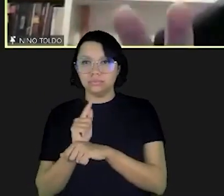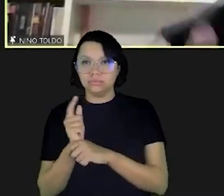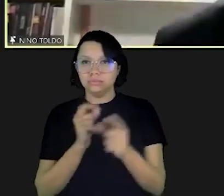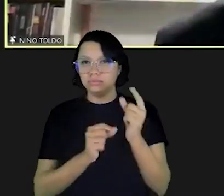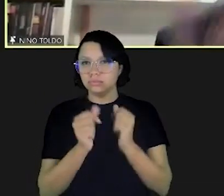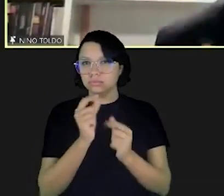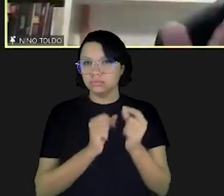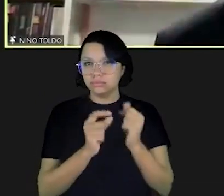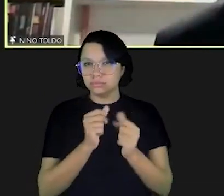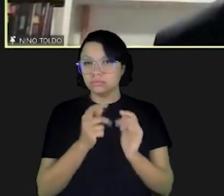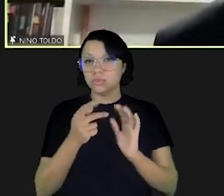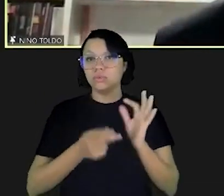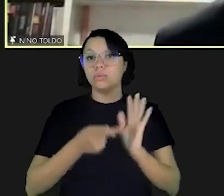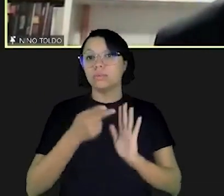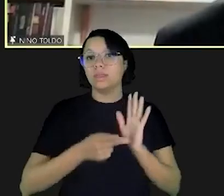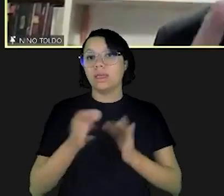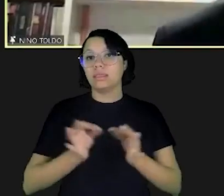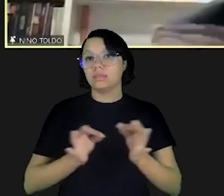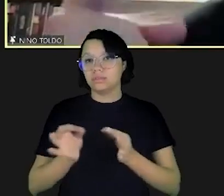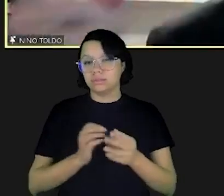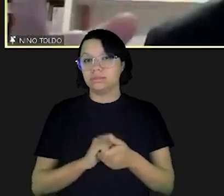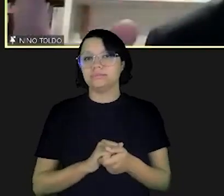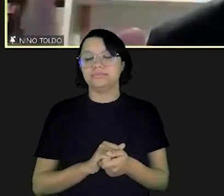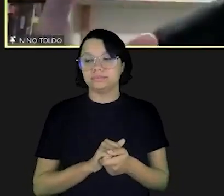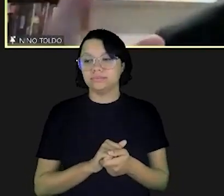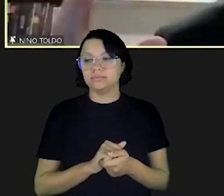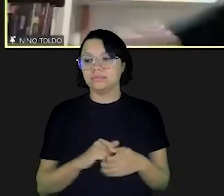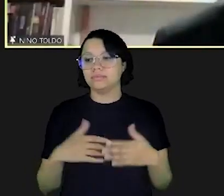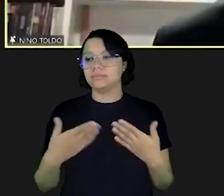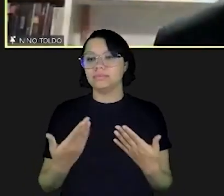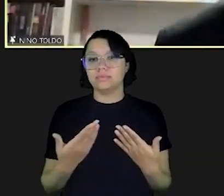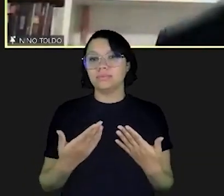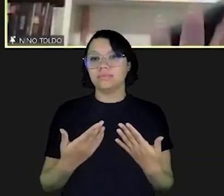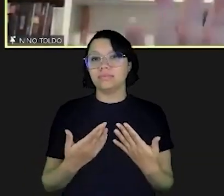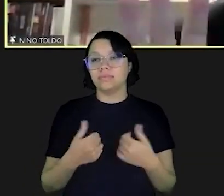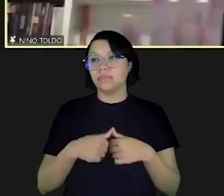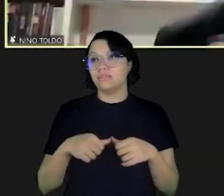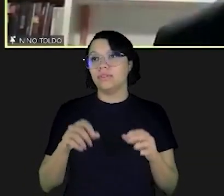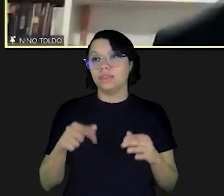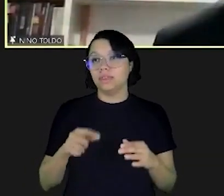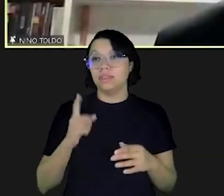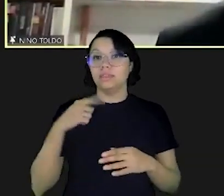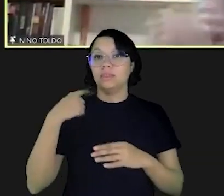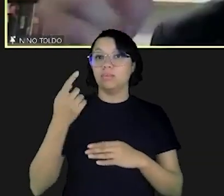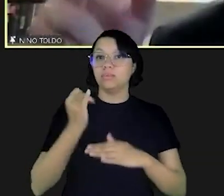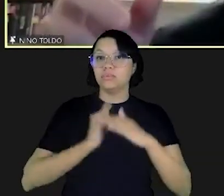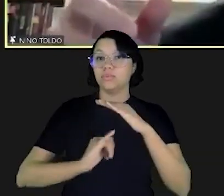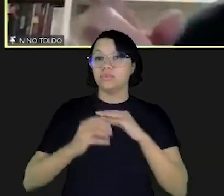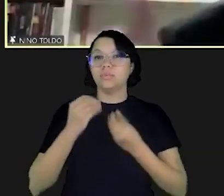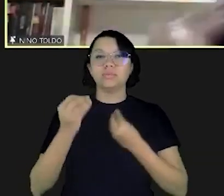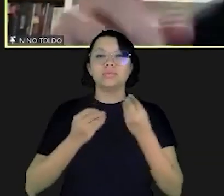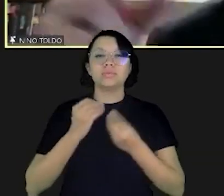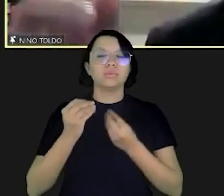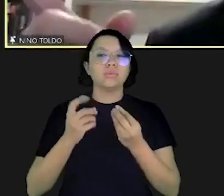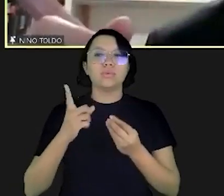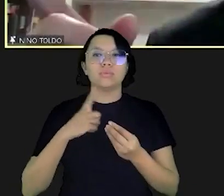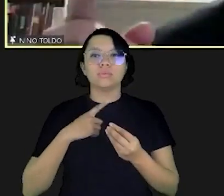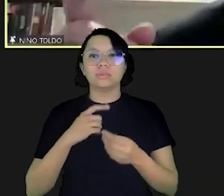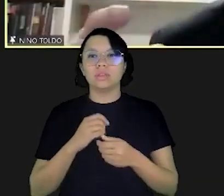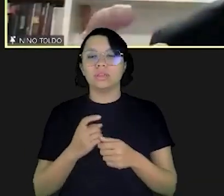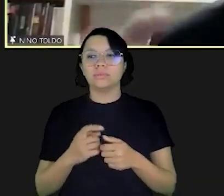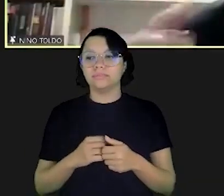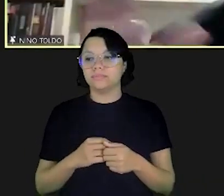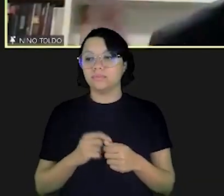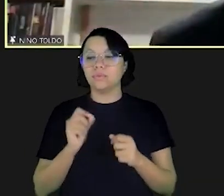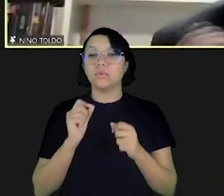gerenciamento das finanças e do planejamento então mas fica aqui depois os investimentos como ganhar